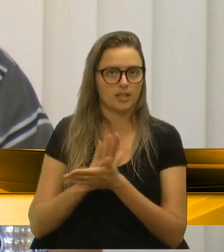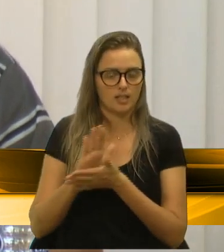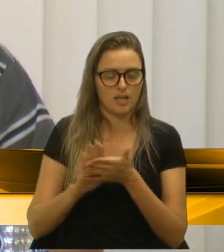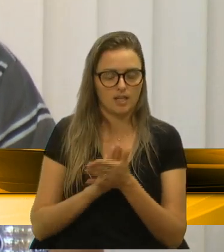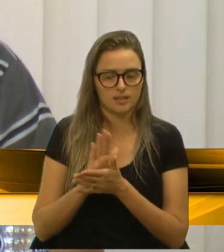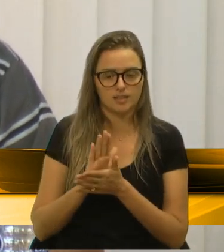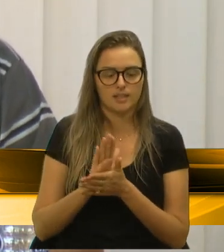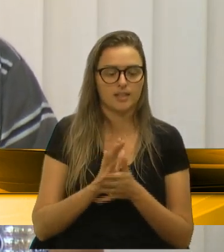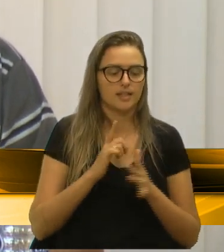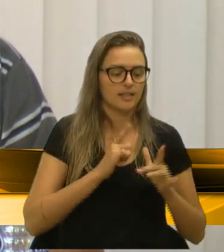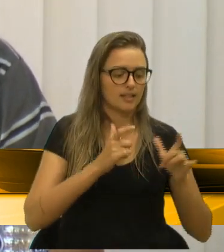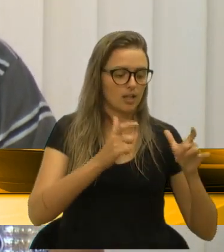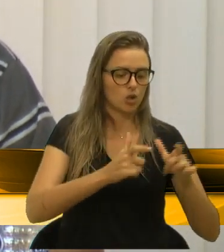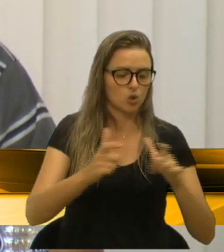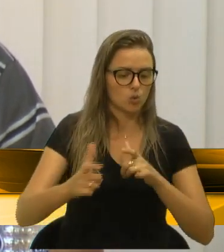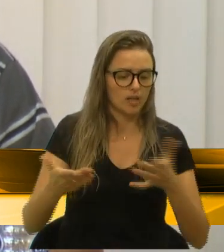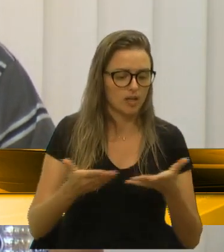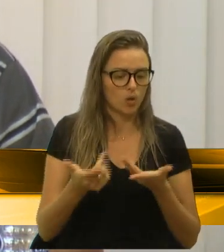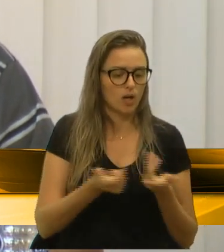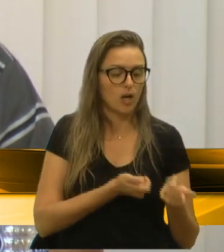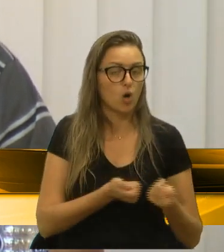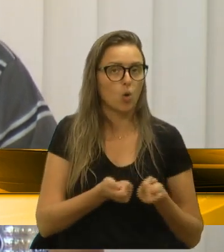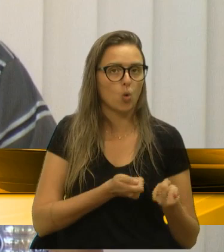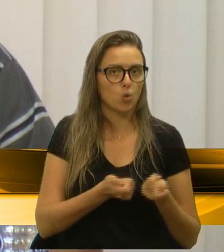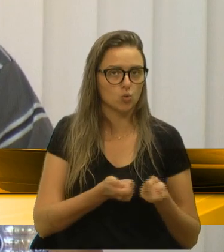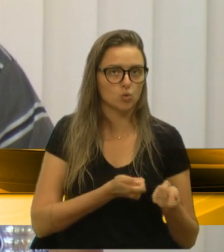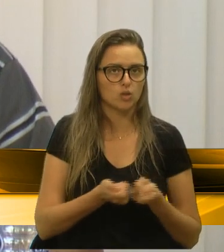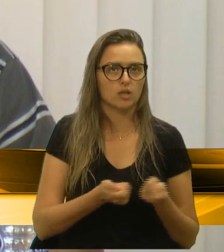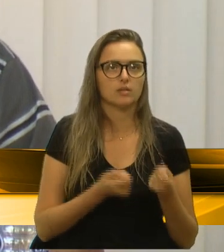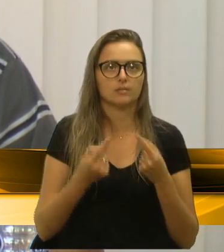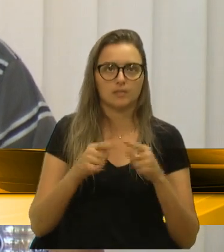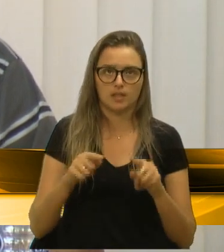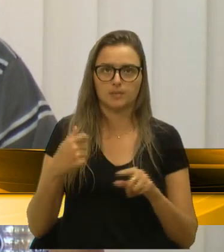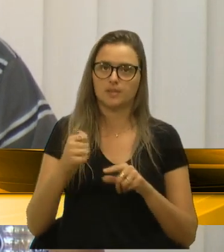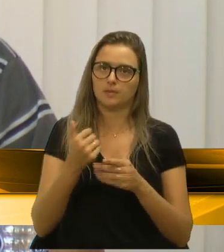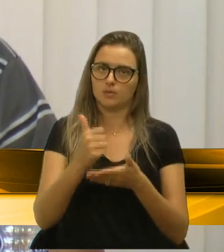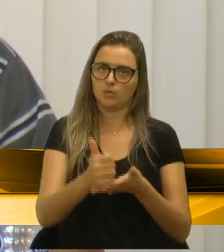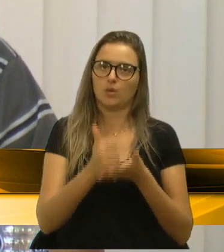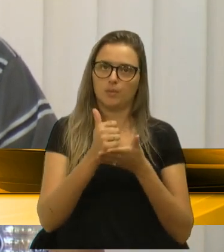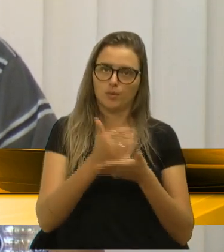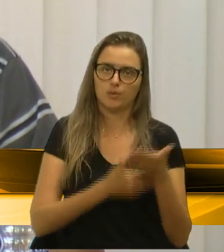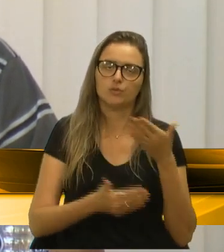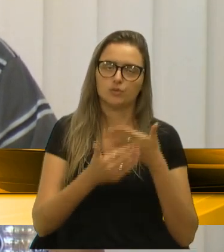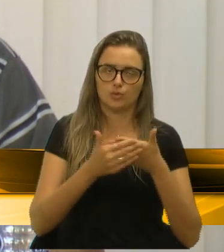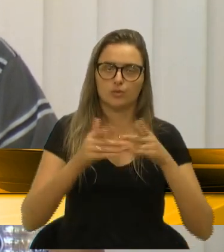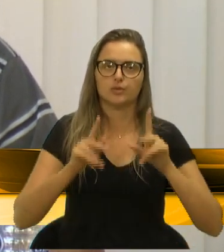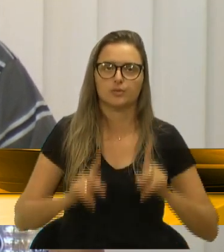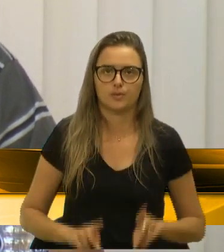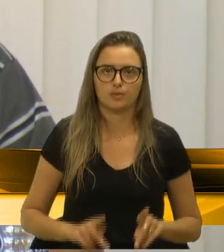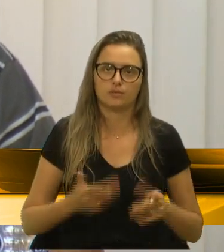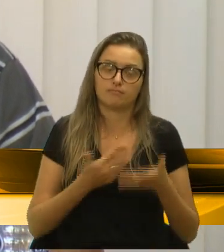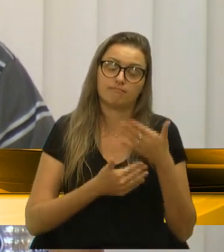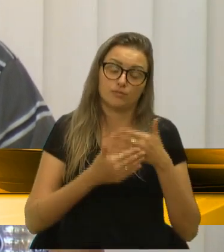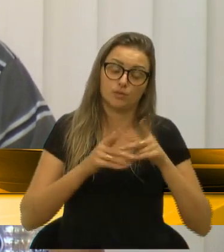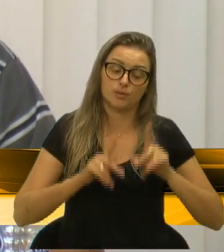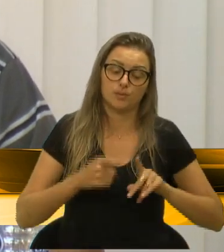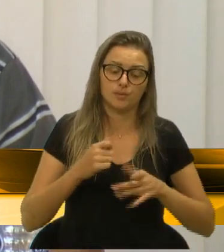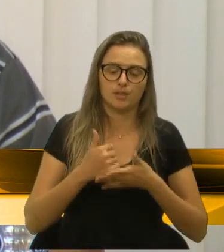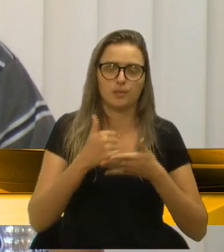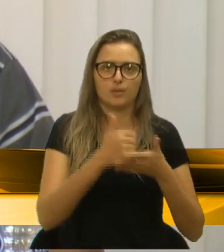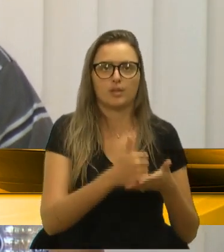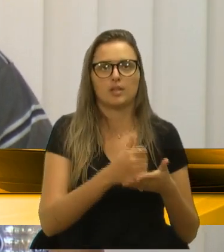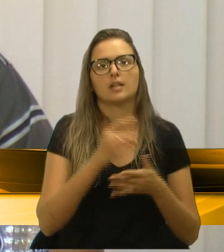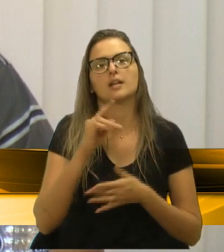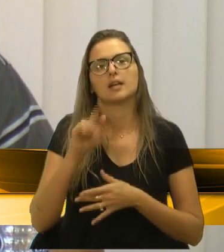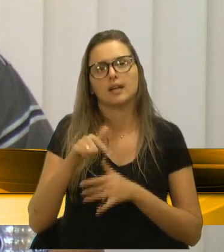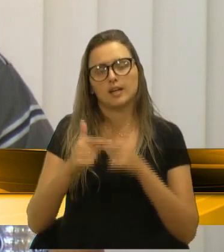focos está controlado, mas realmente precisamos da colaboração das pessoas. Esse é um